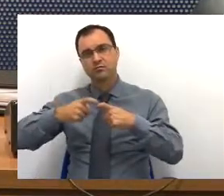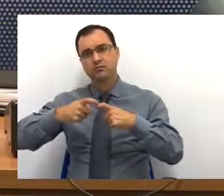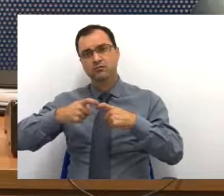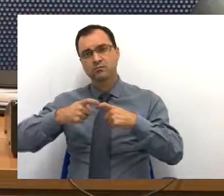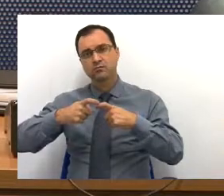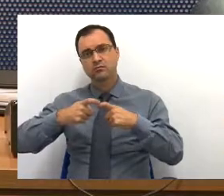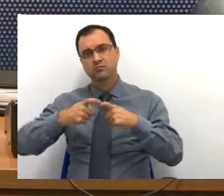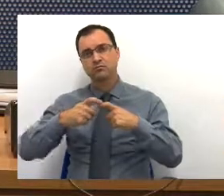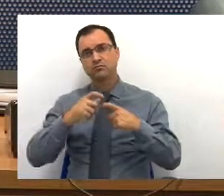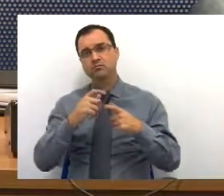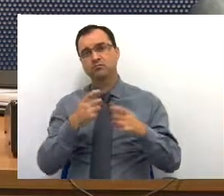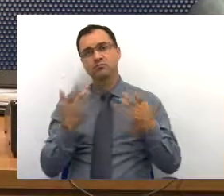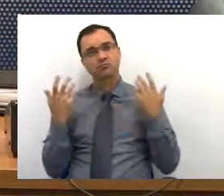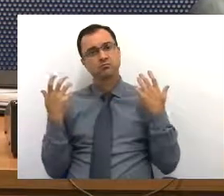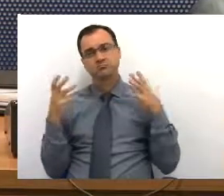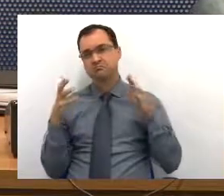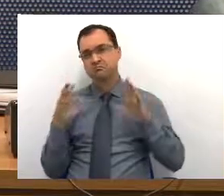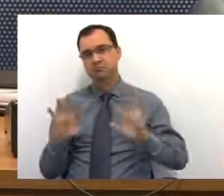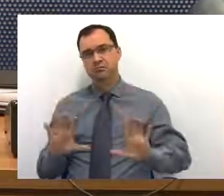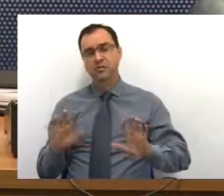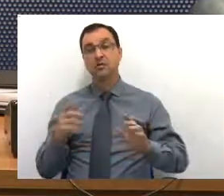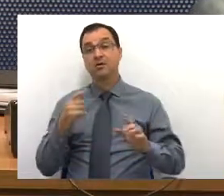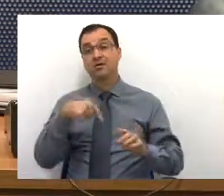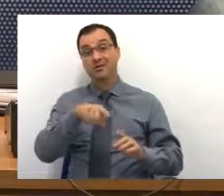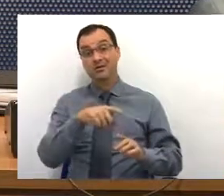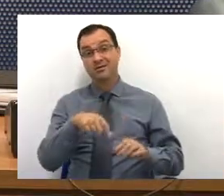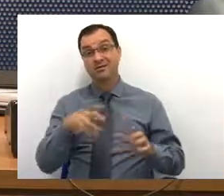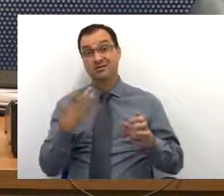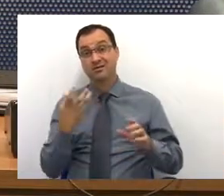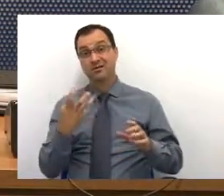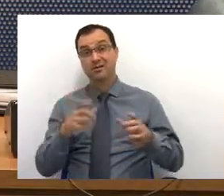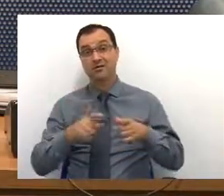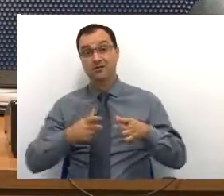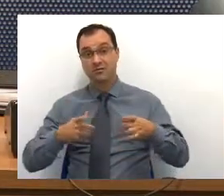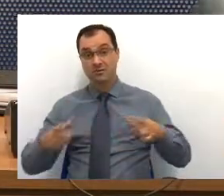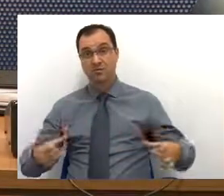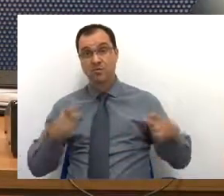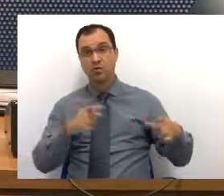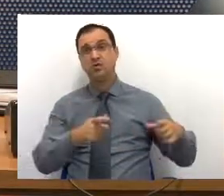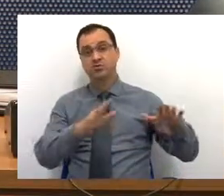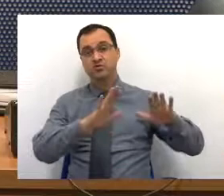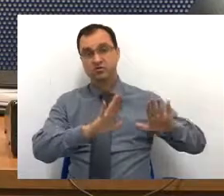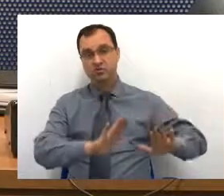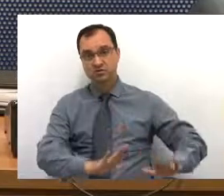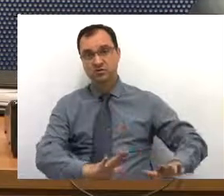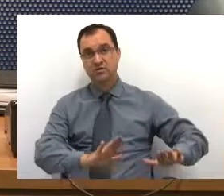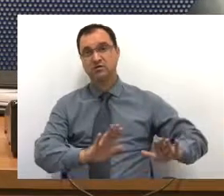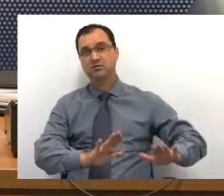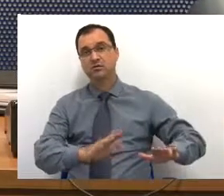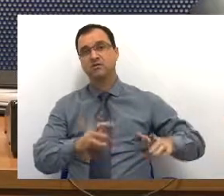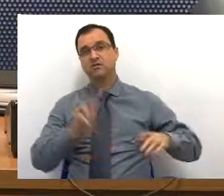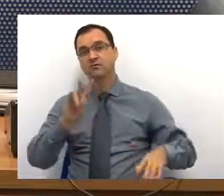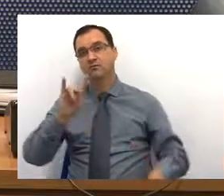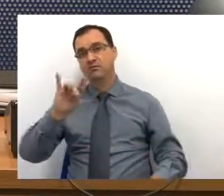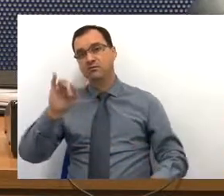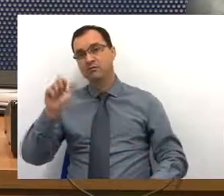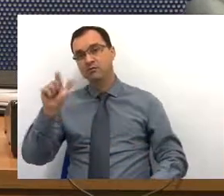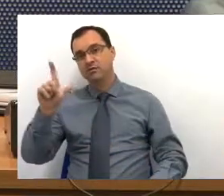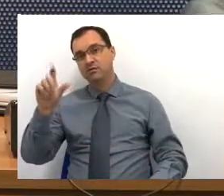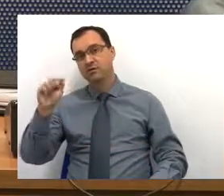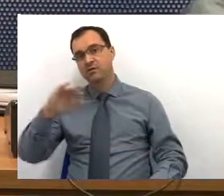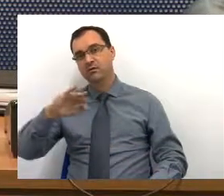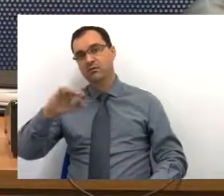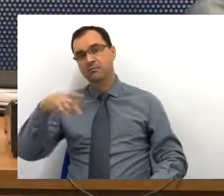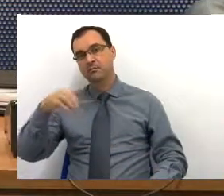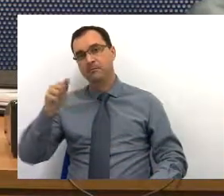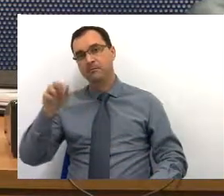não pretende, eles querem ampliar lá onde eles já estão instalados, na Vila Mariana, não é?